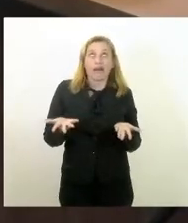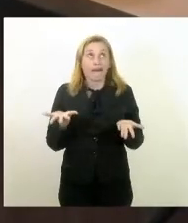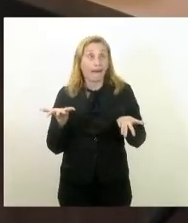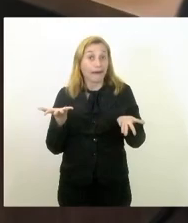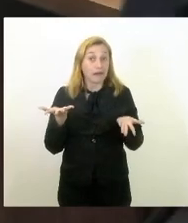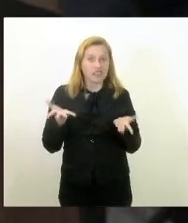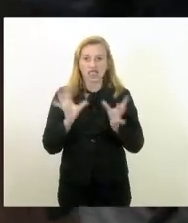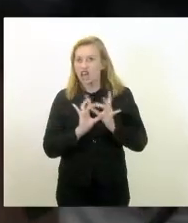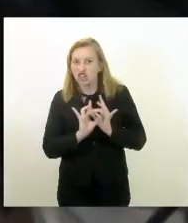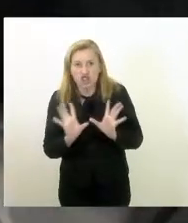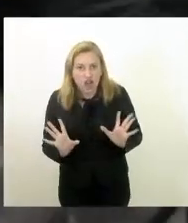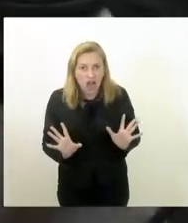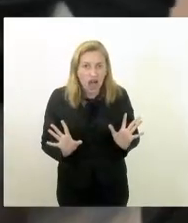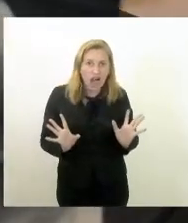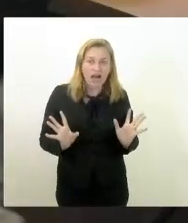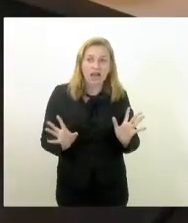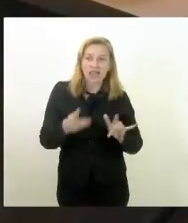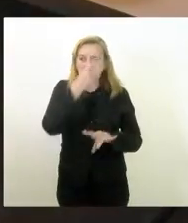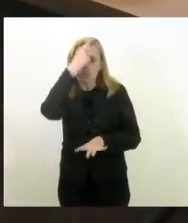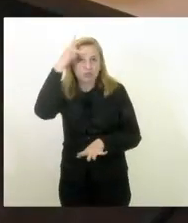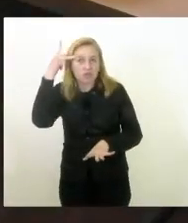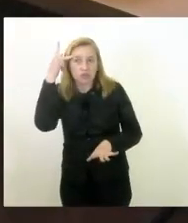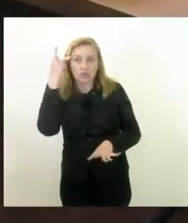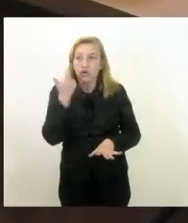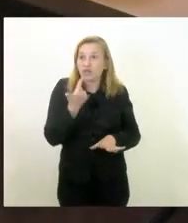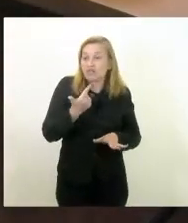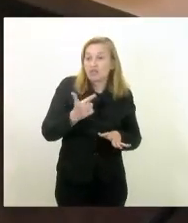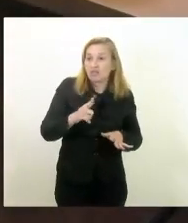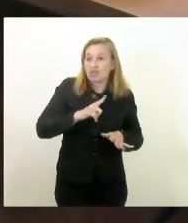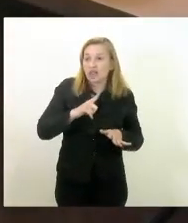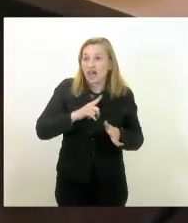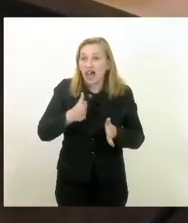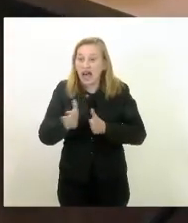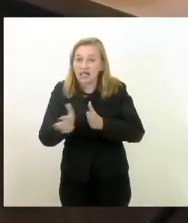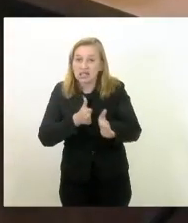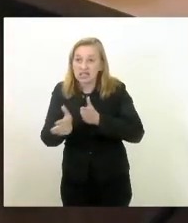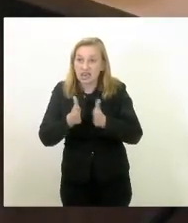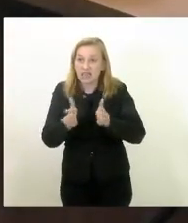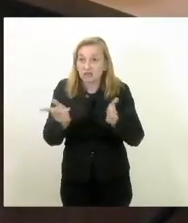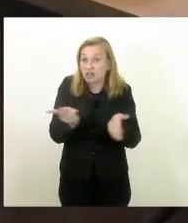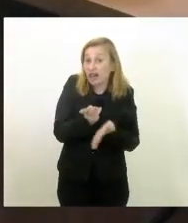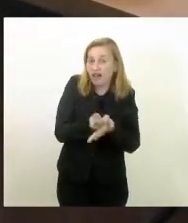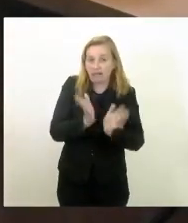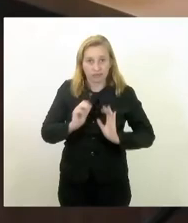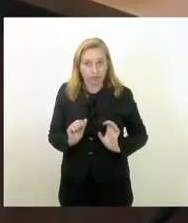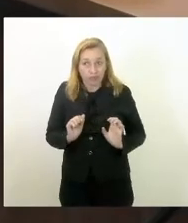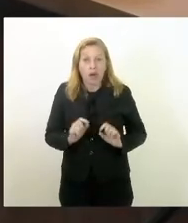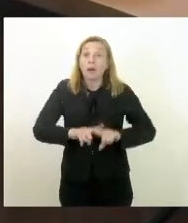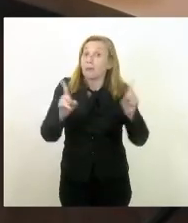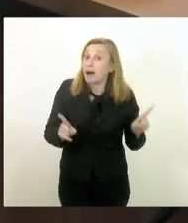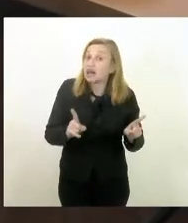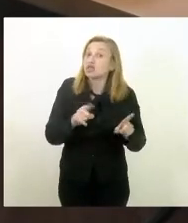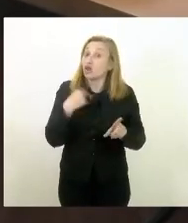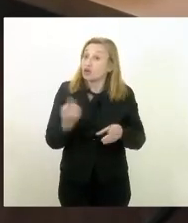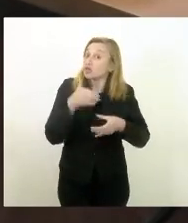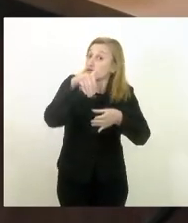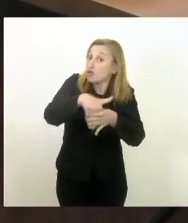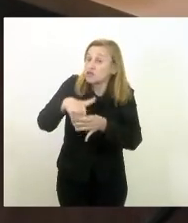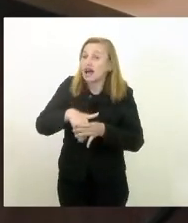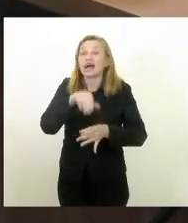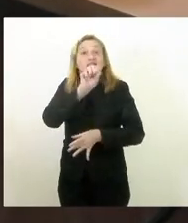deixar com que as pessoas tenham acesso ou possam burlar o que está sendo feito mas nós vamos votar